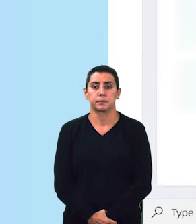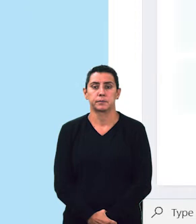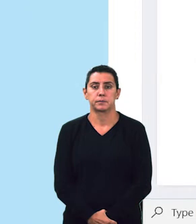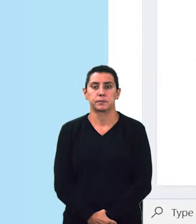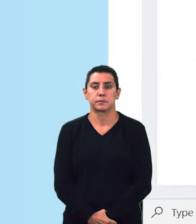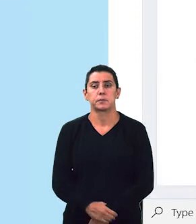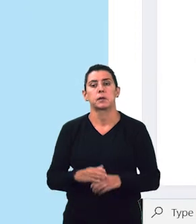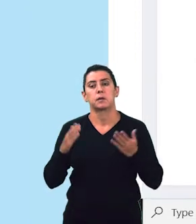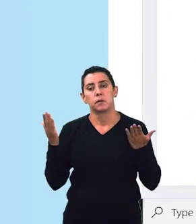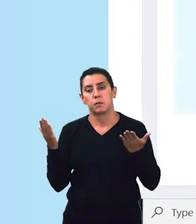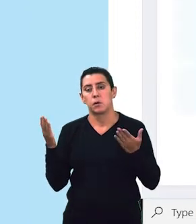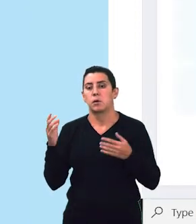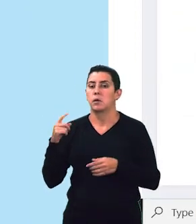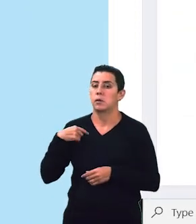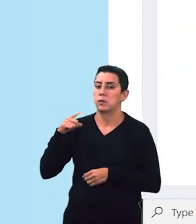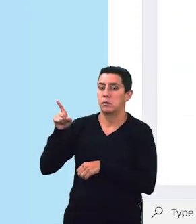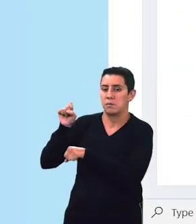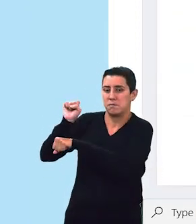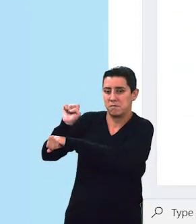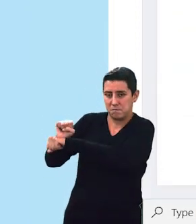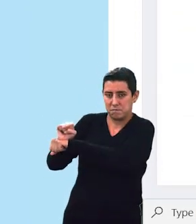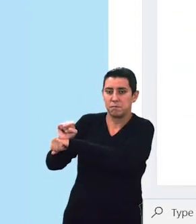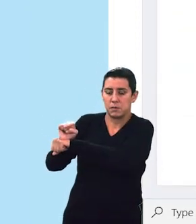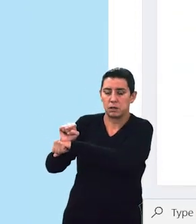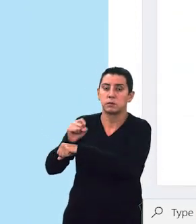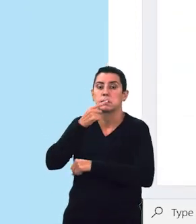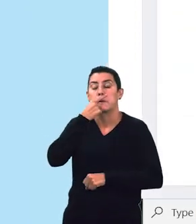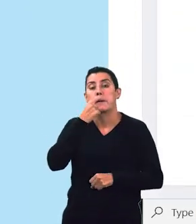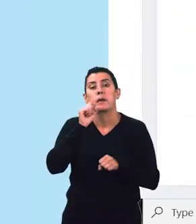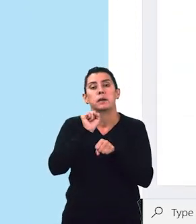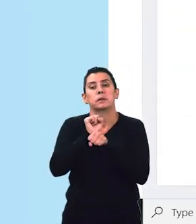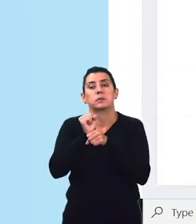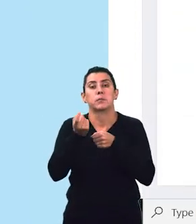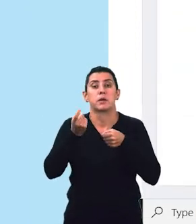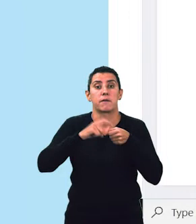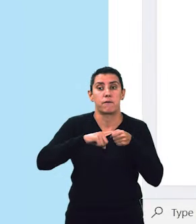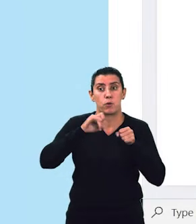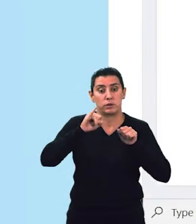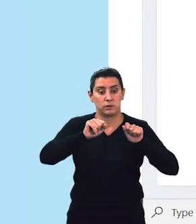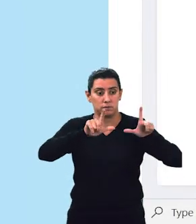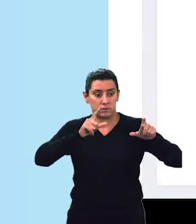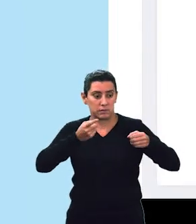Bom, eu vou dar um pause aqui e retornar assim para o resultado aparecer.